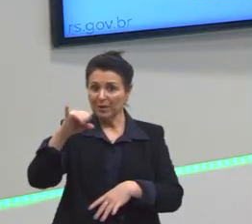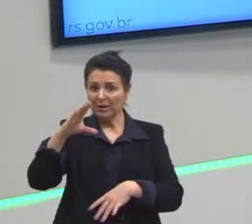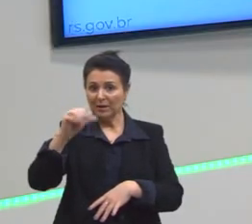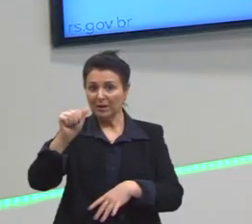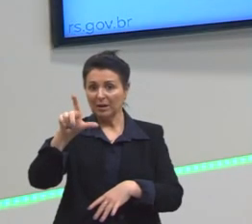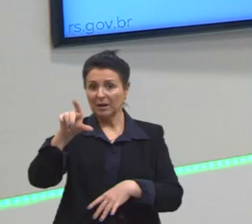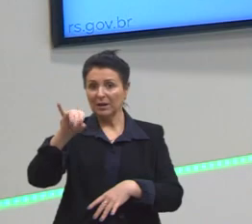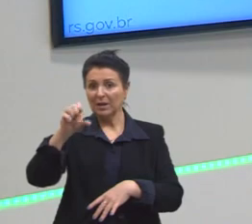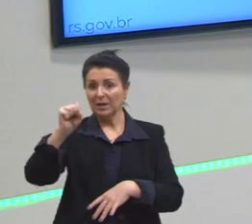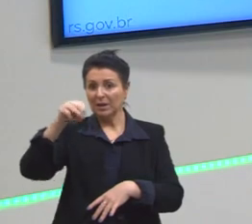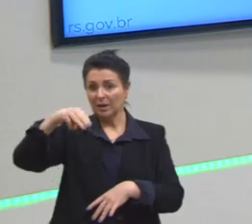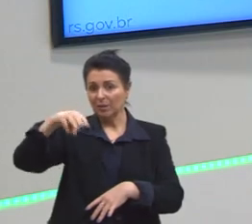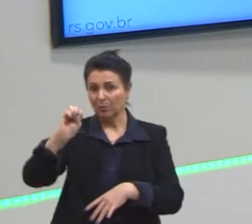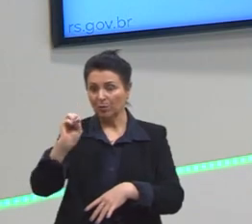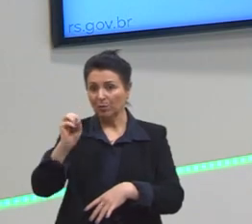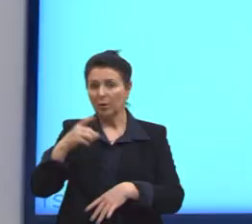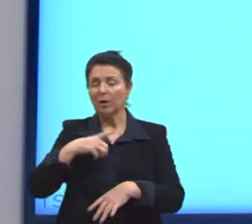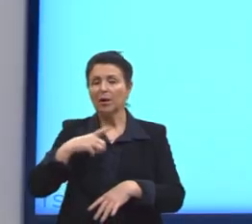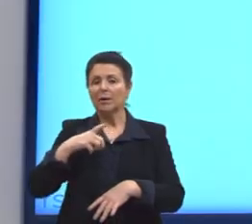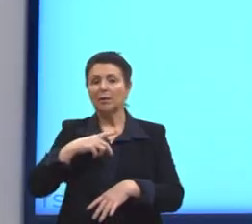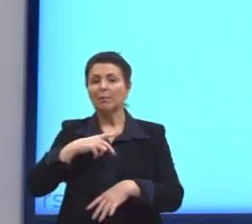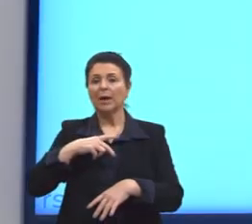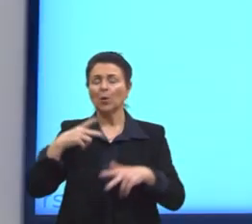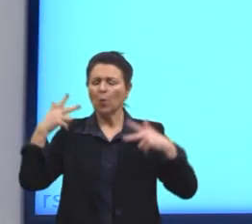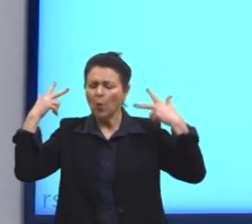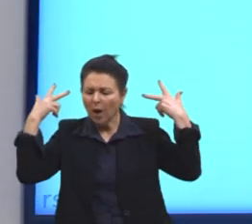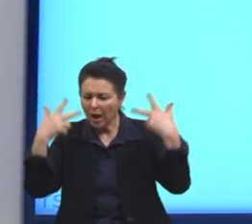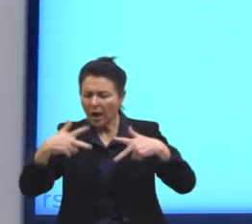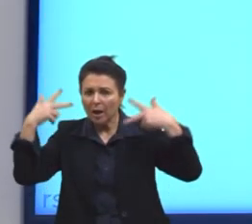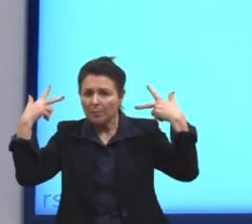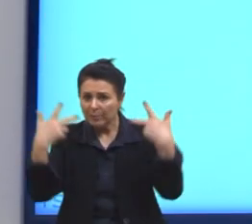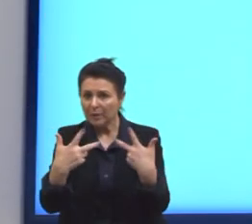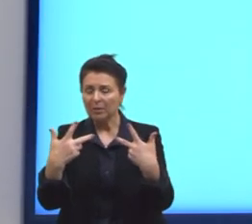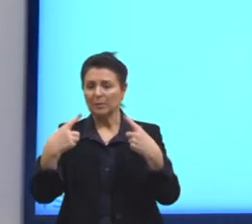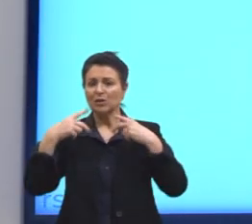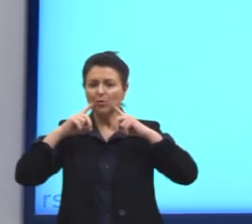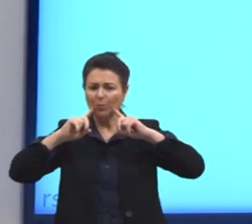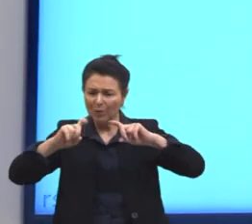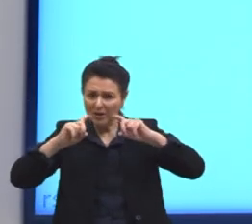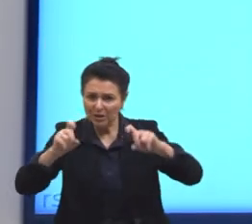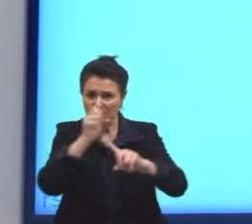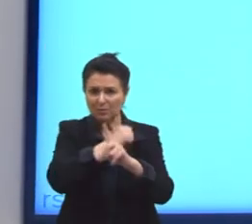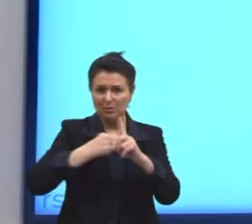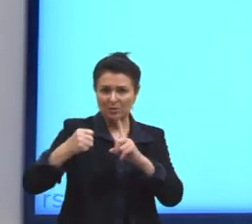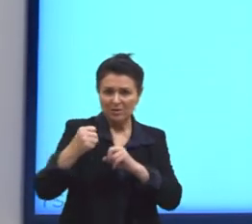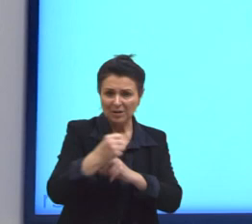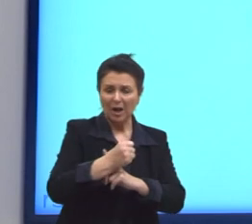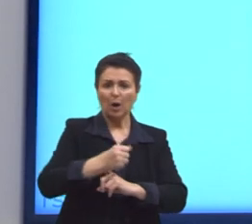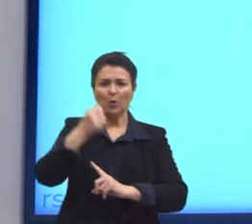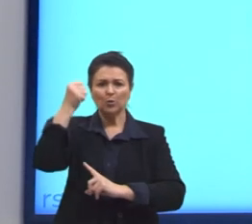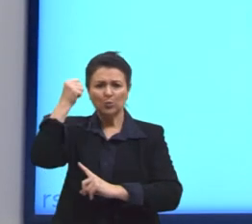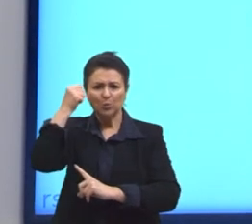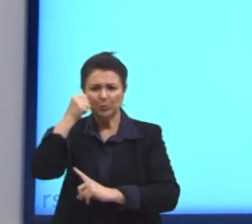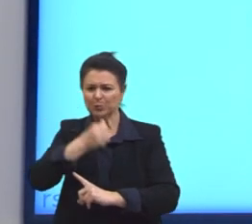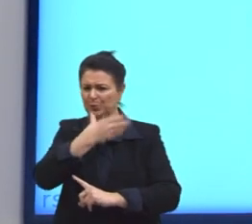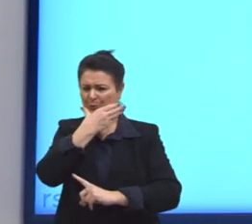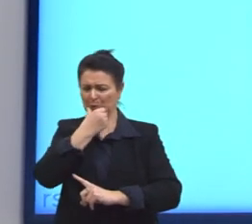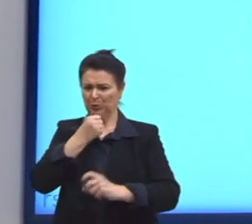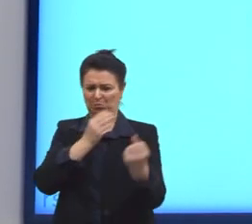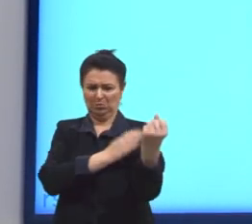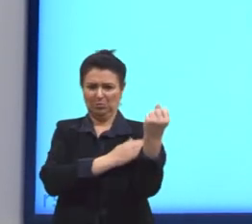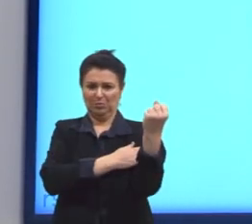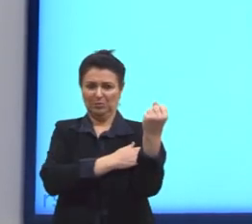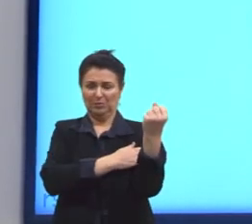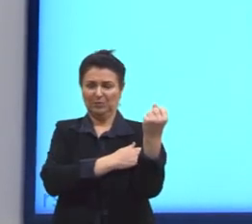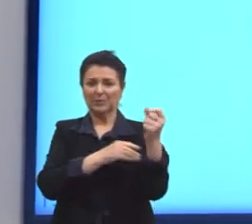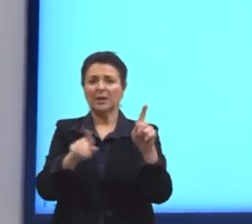formas aqui. O rap, que é uma crítica social muito forte do racismo, do machismo, traz umas letras muito bacanas. Aqui, eu